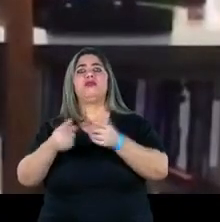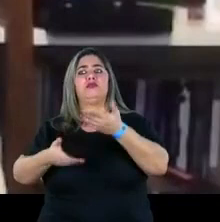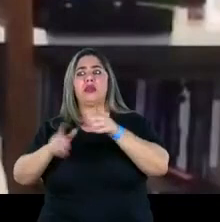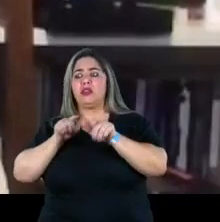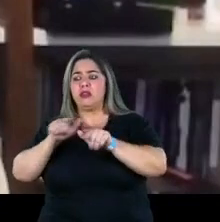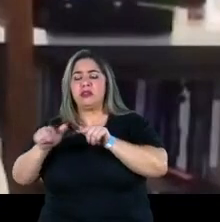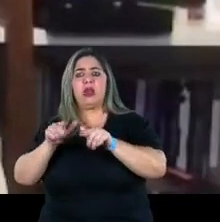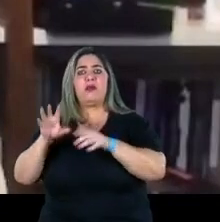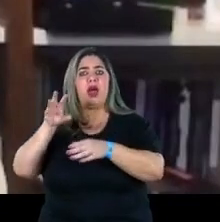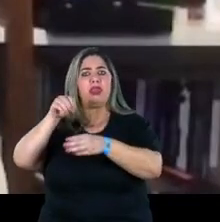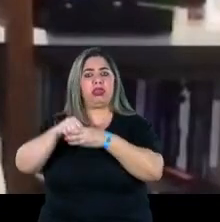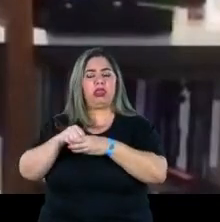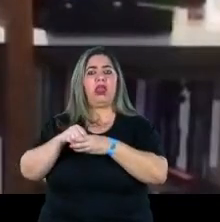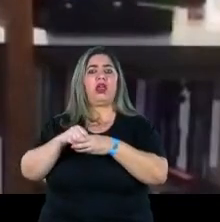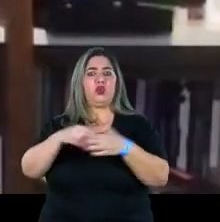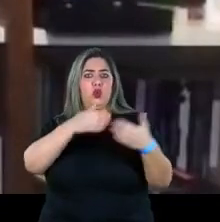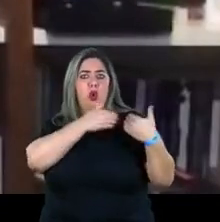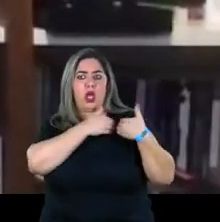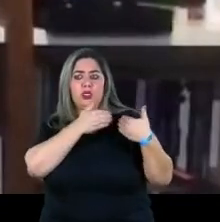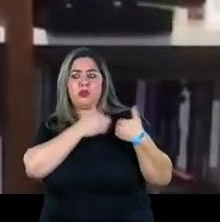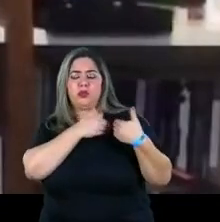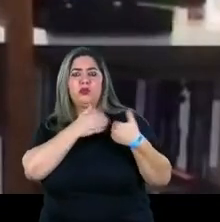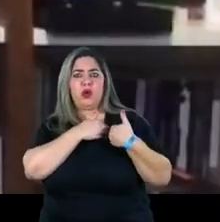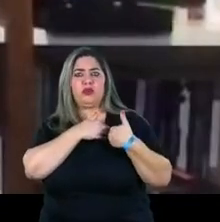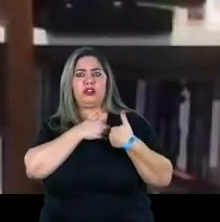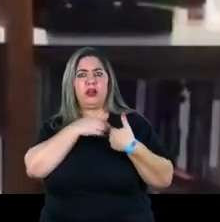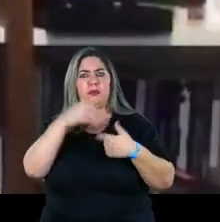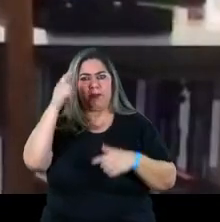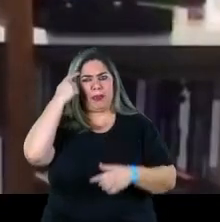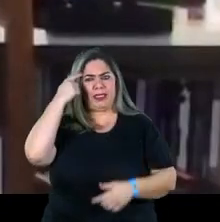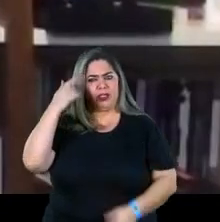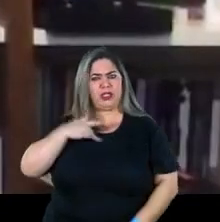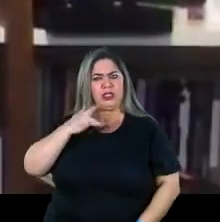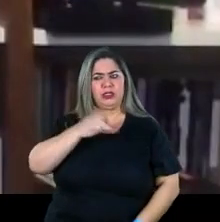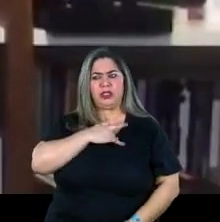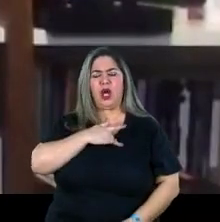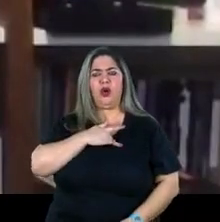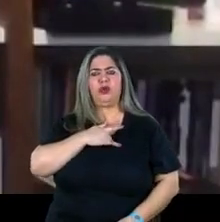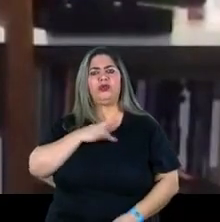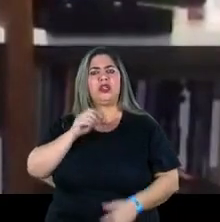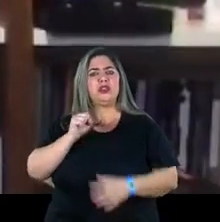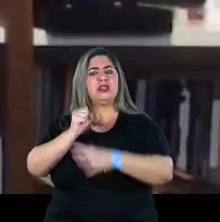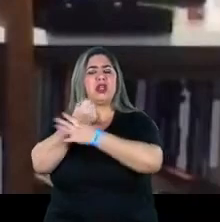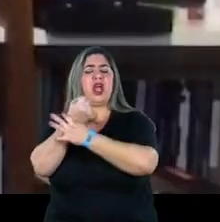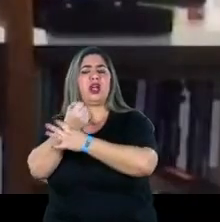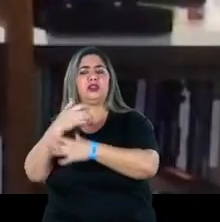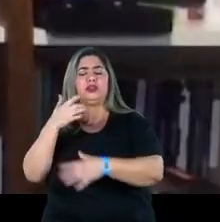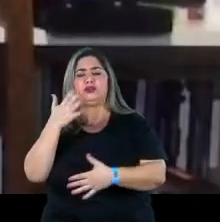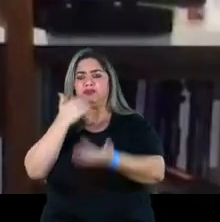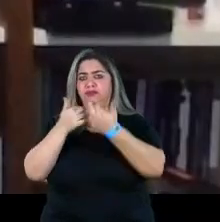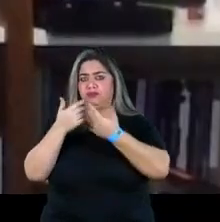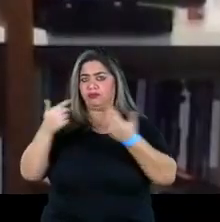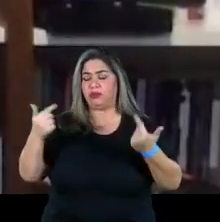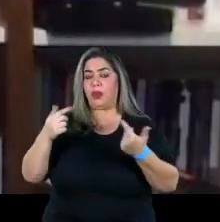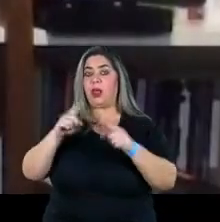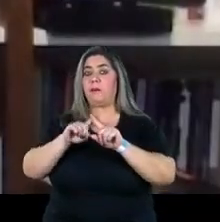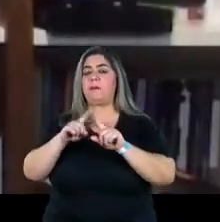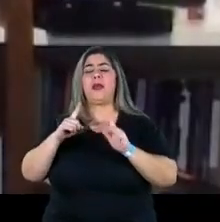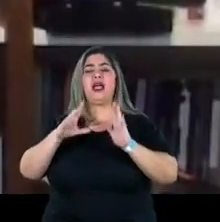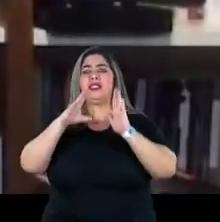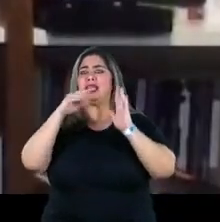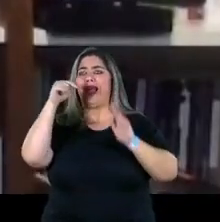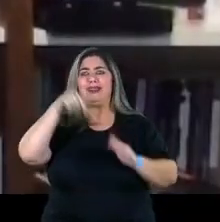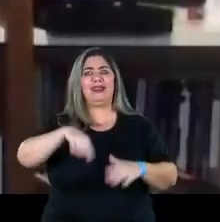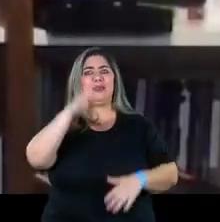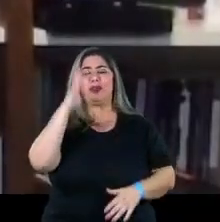de maneira responsável. E esse é um problema muito sério também que tem a ver com a segurança alimentar. O Brasil foi exemplar